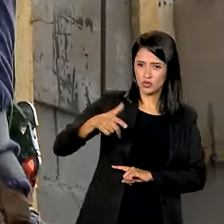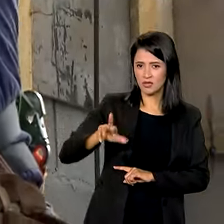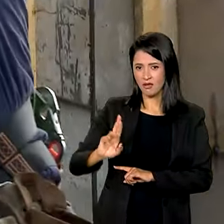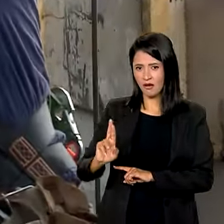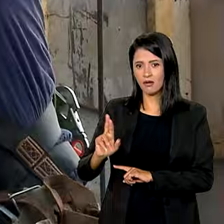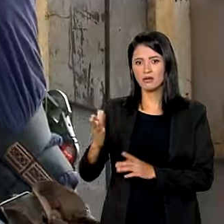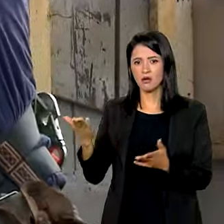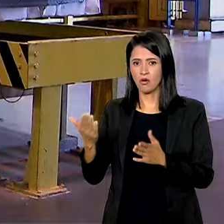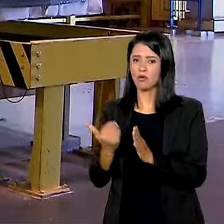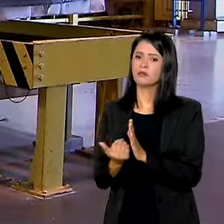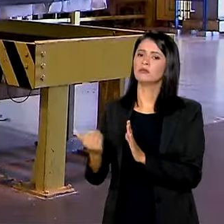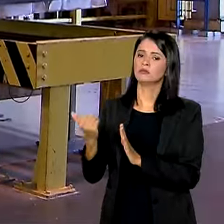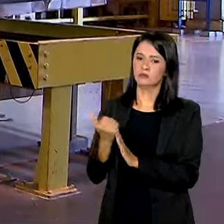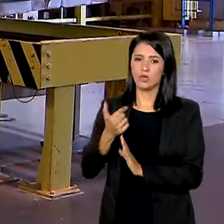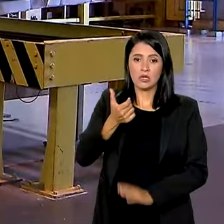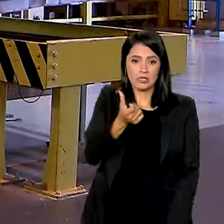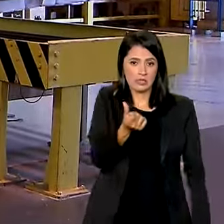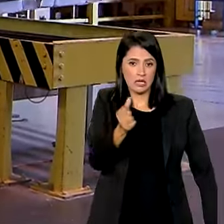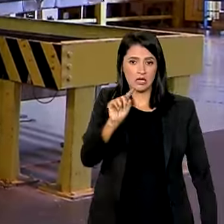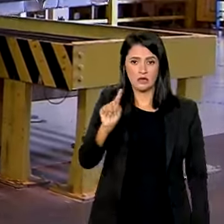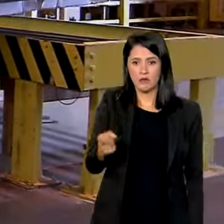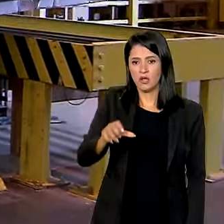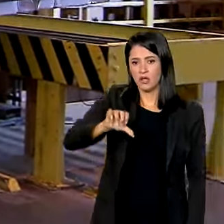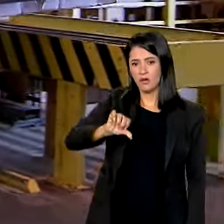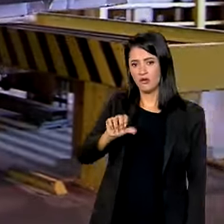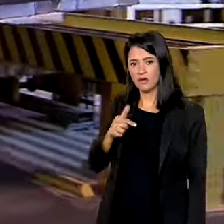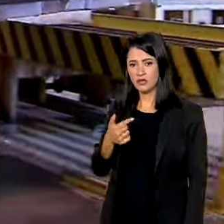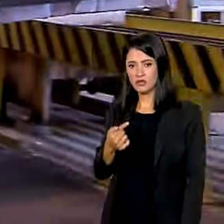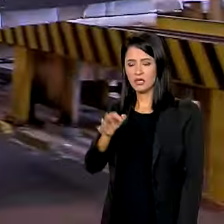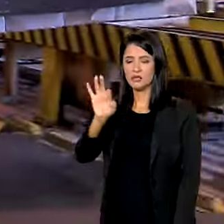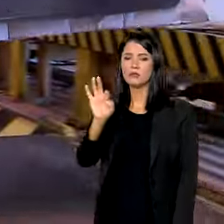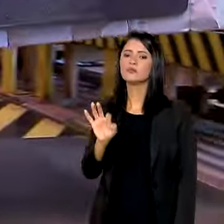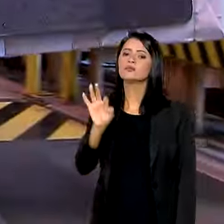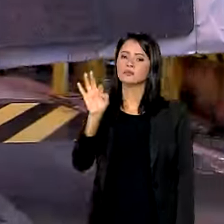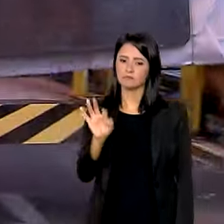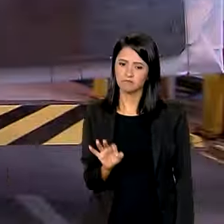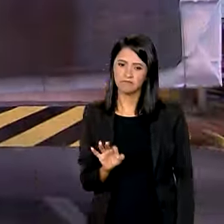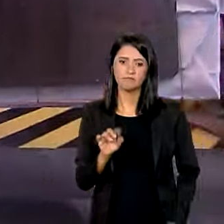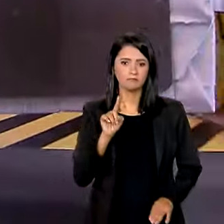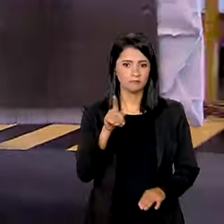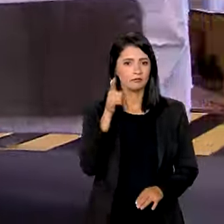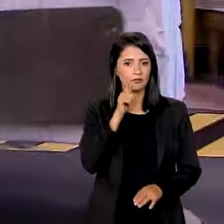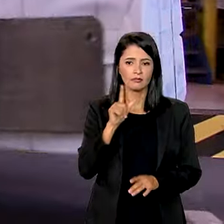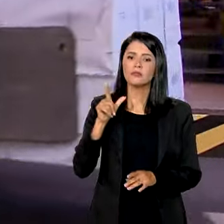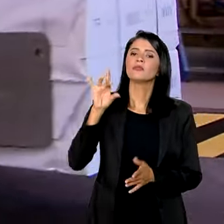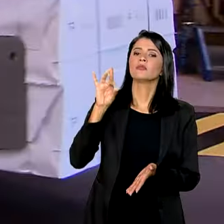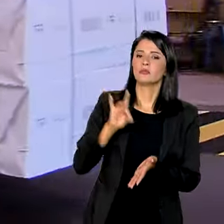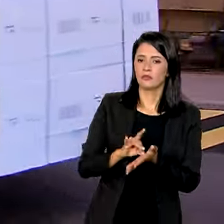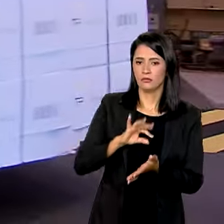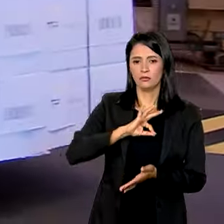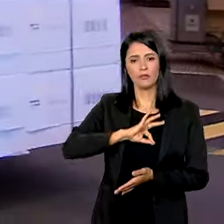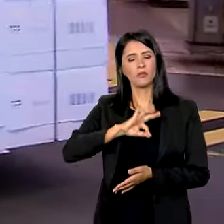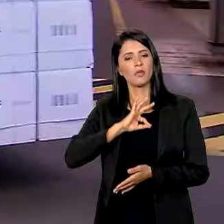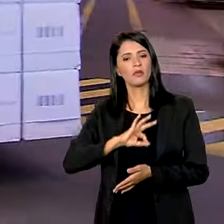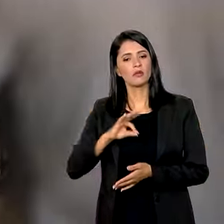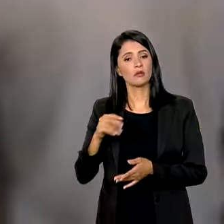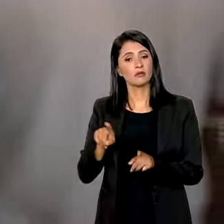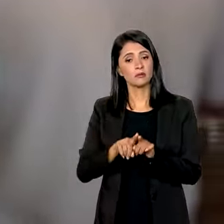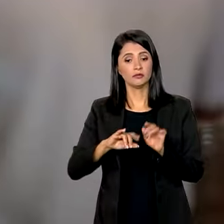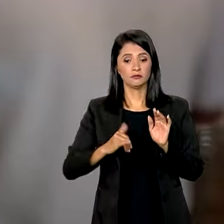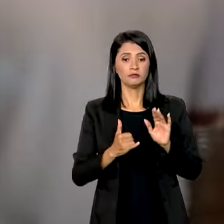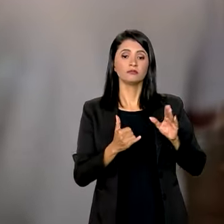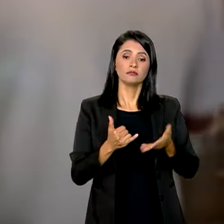um aumento de 6,97% e com ganho real, descontada a